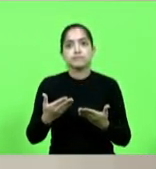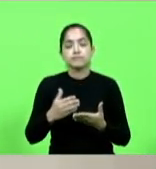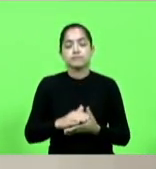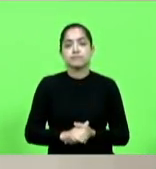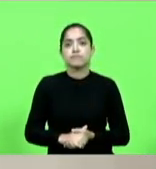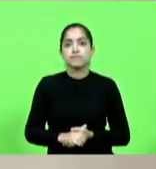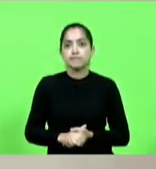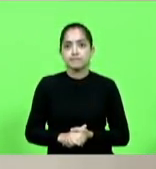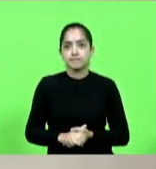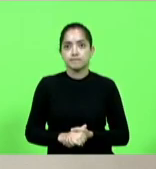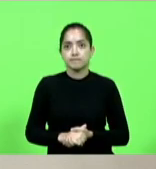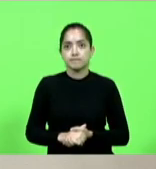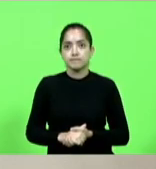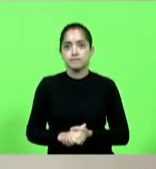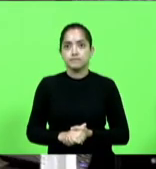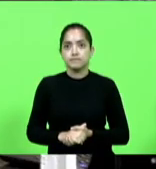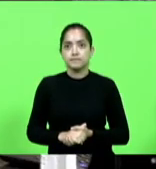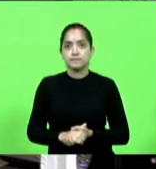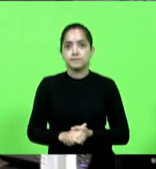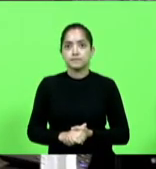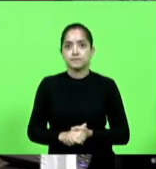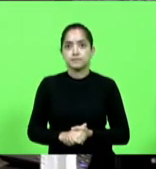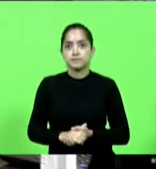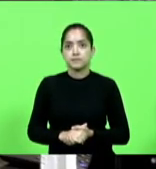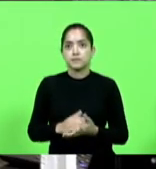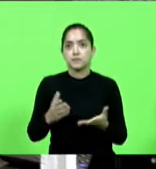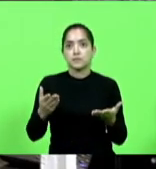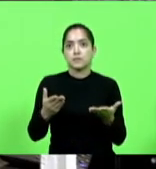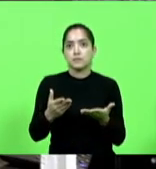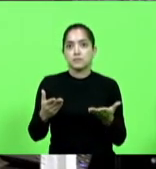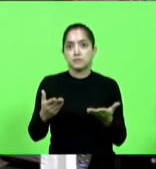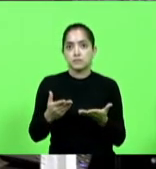-se em casa Eu passo a palavra